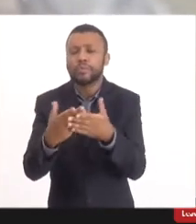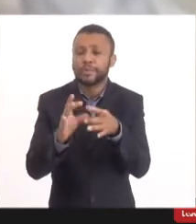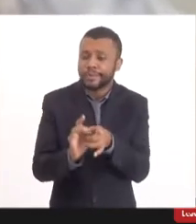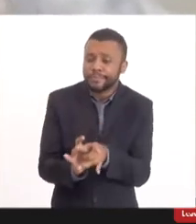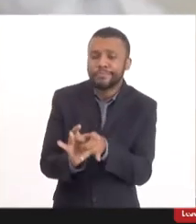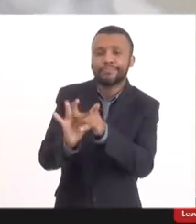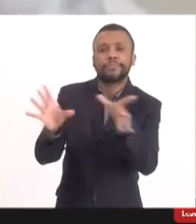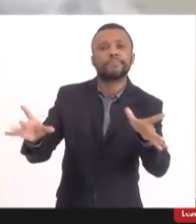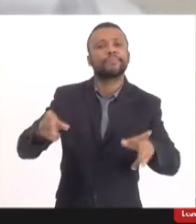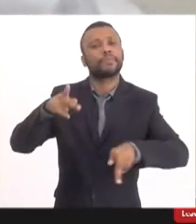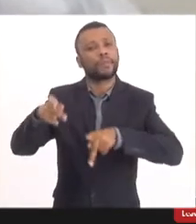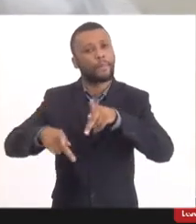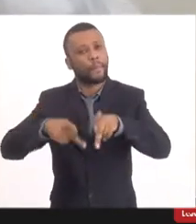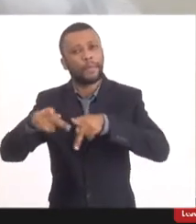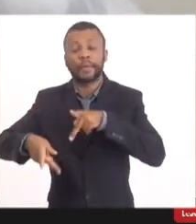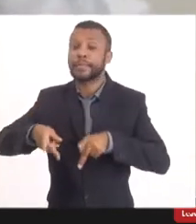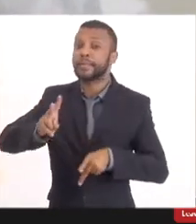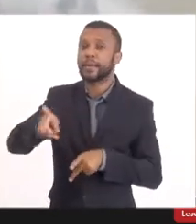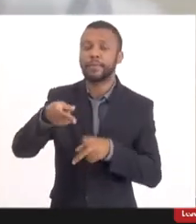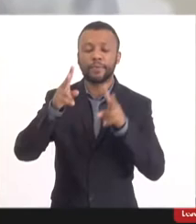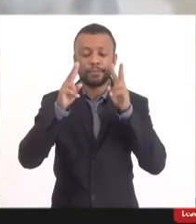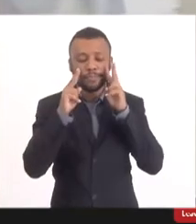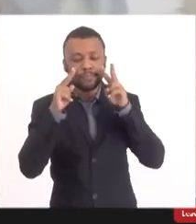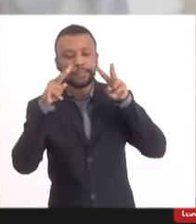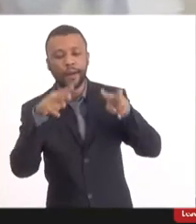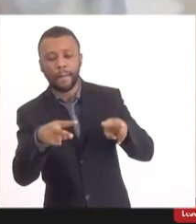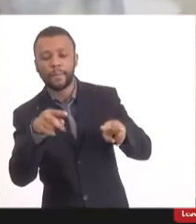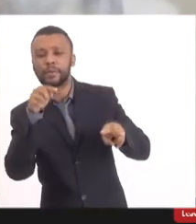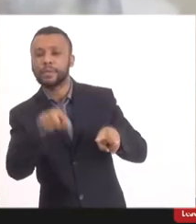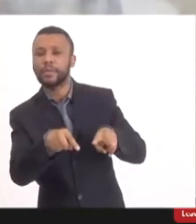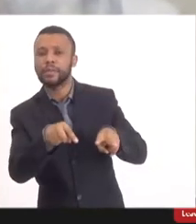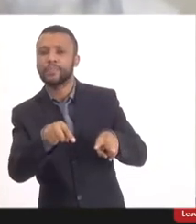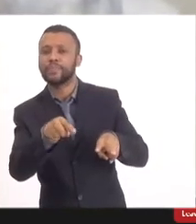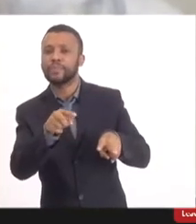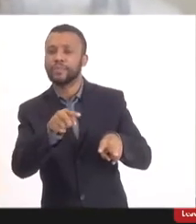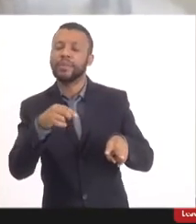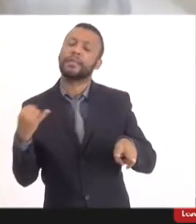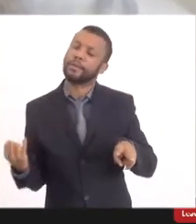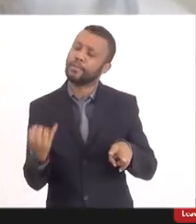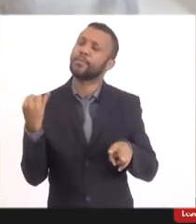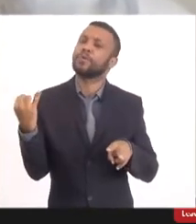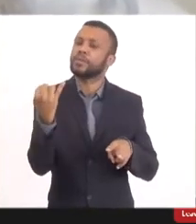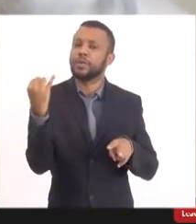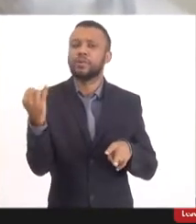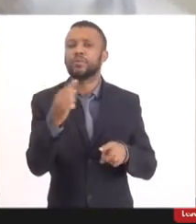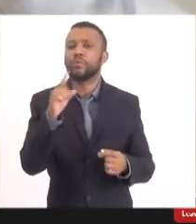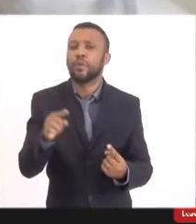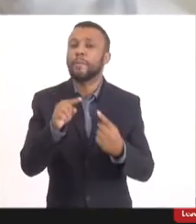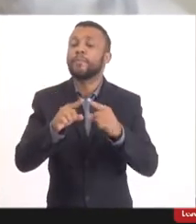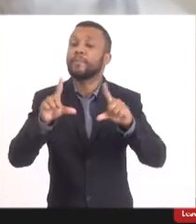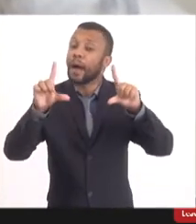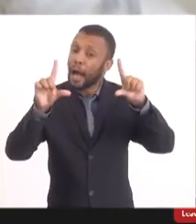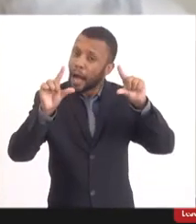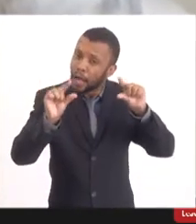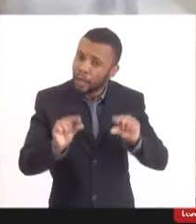população e sempre com a perspectiva de que isso seria fundamental para reduzir o risco,